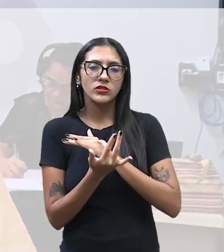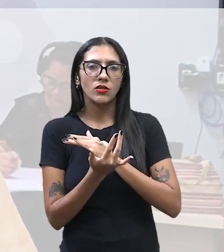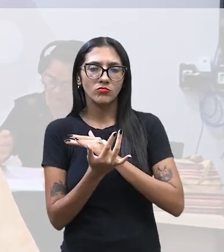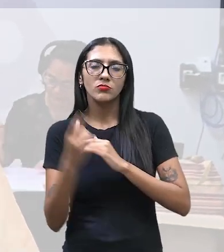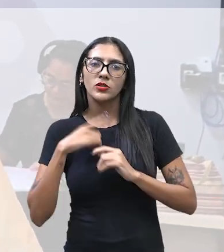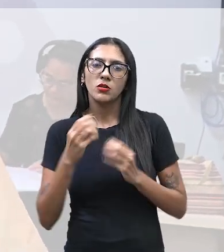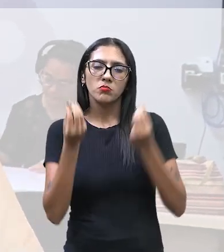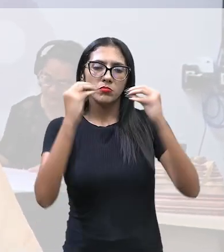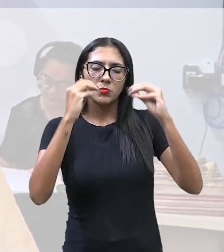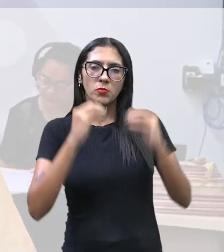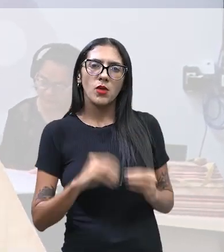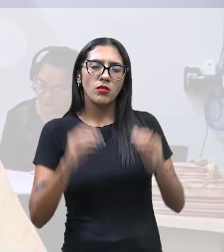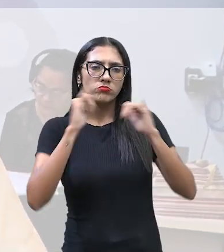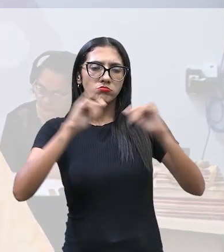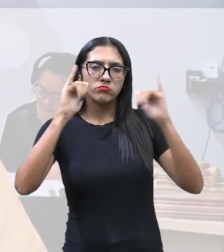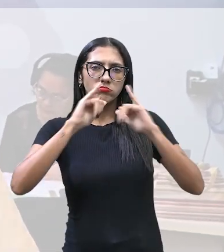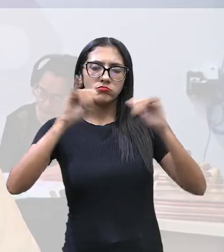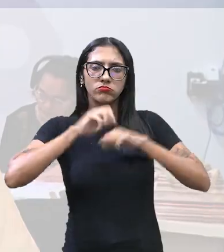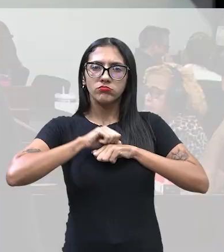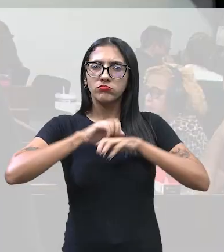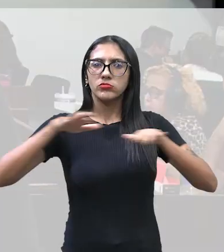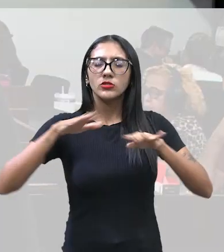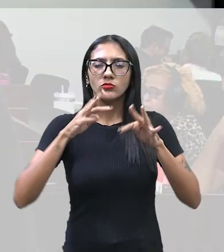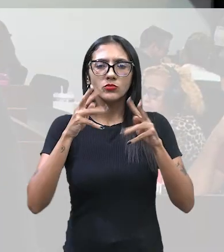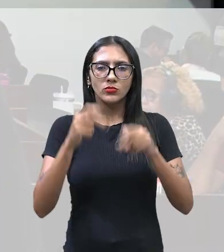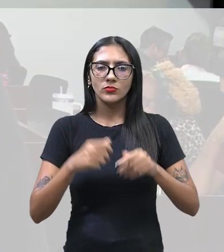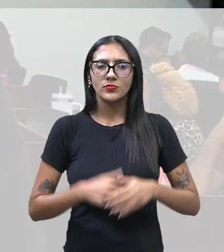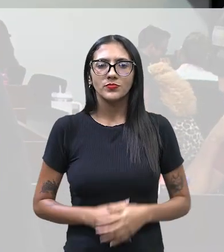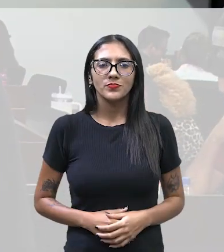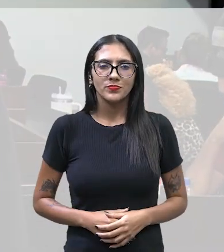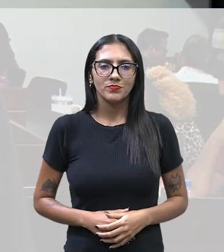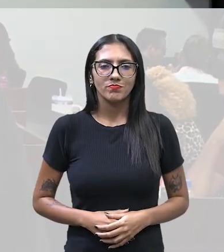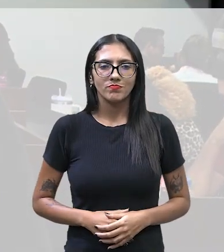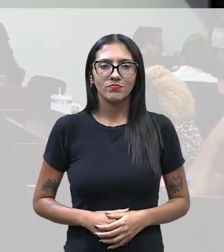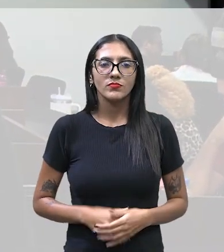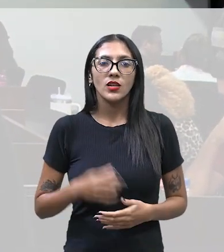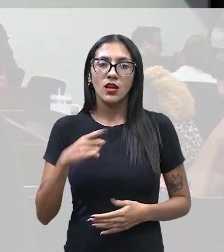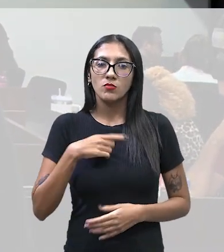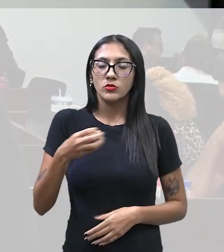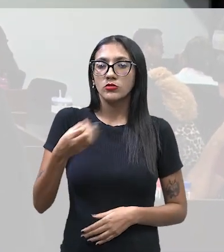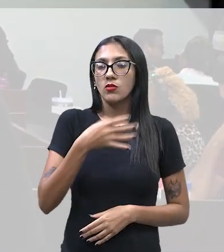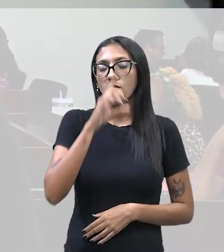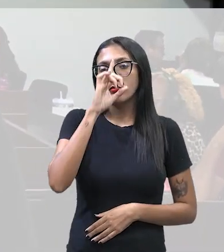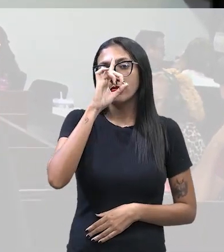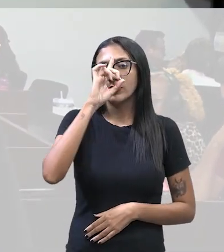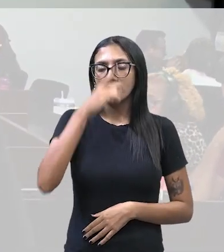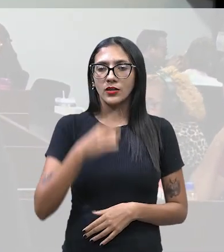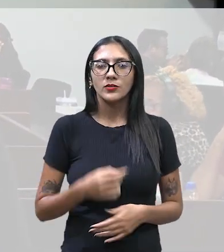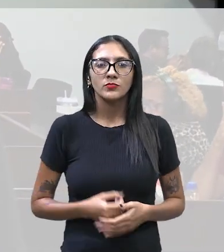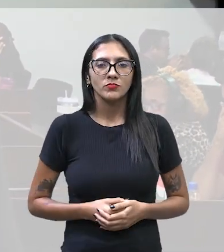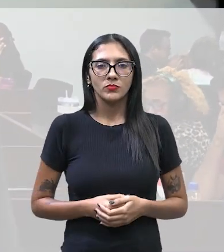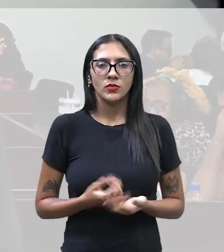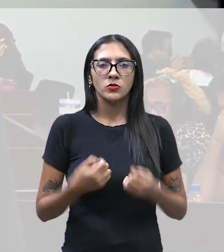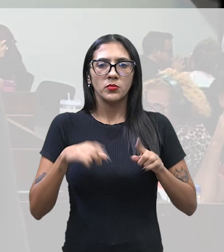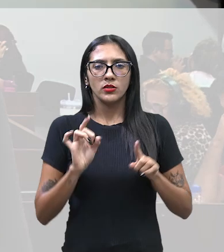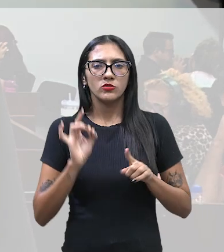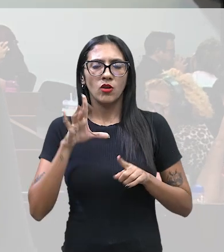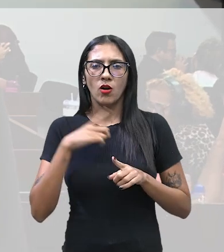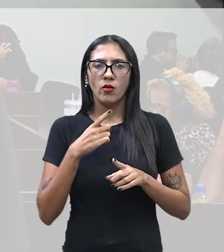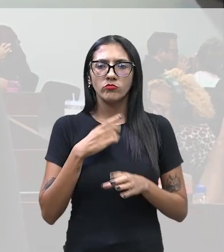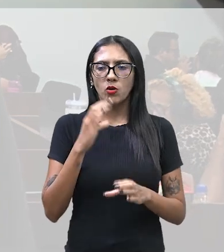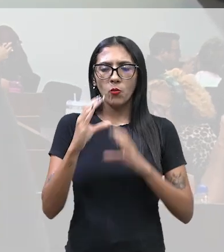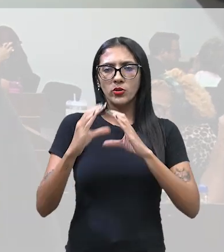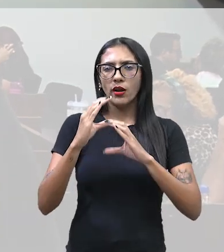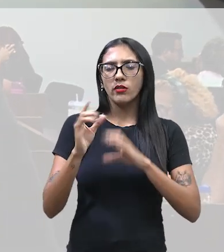levar as suas propagandas até os consumidores. É uma nova tendência de diversas áreas. Não precisa ser exatamente só para comunicação.